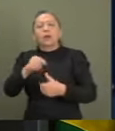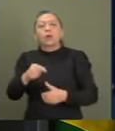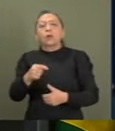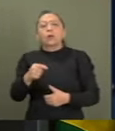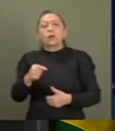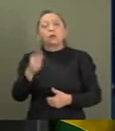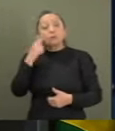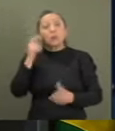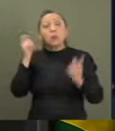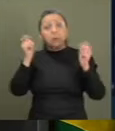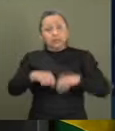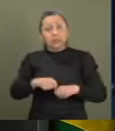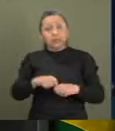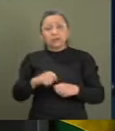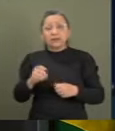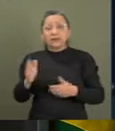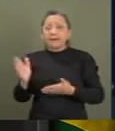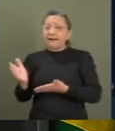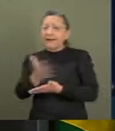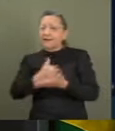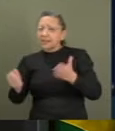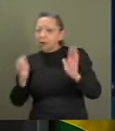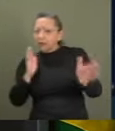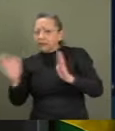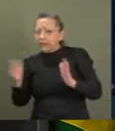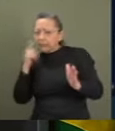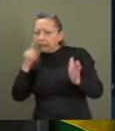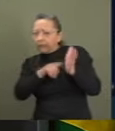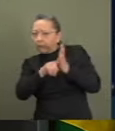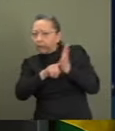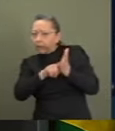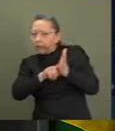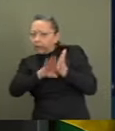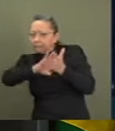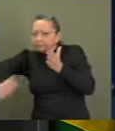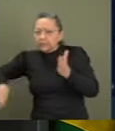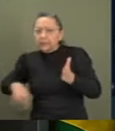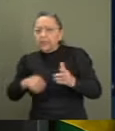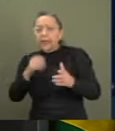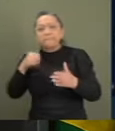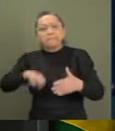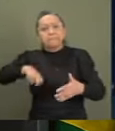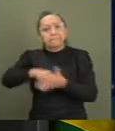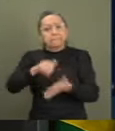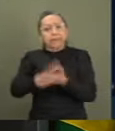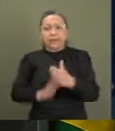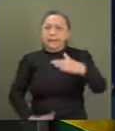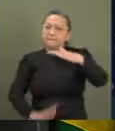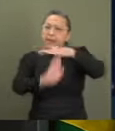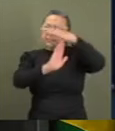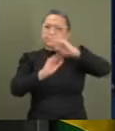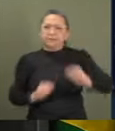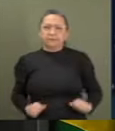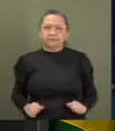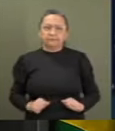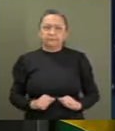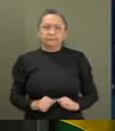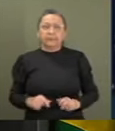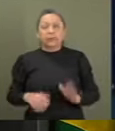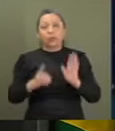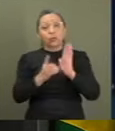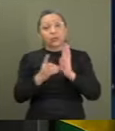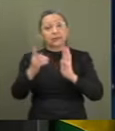de caçar o mandato, que é naturalmente a pena máxima aplicada em situações compatíveis. O